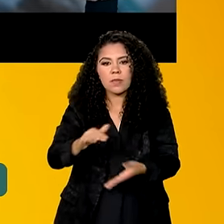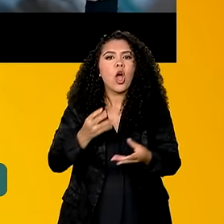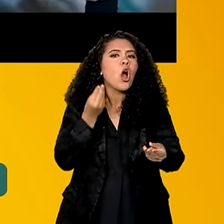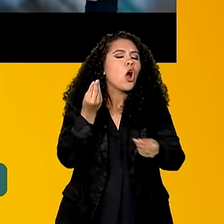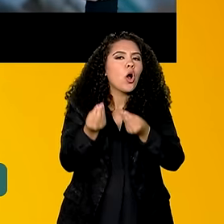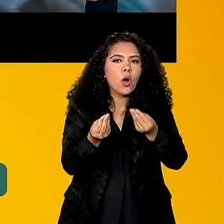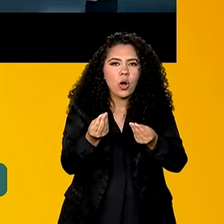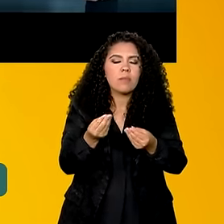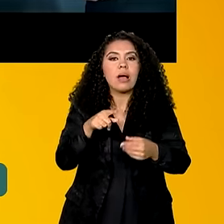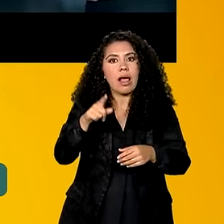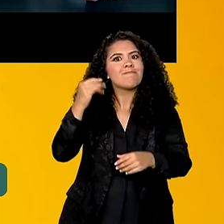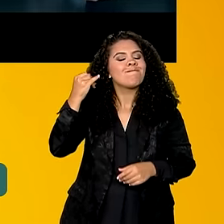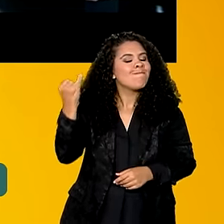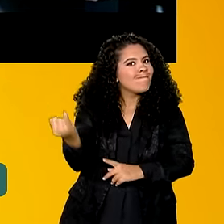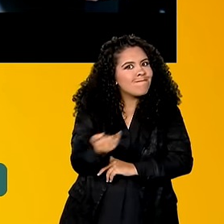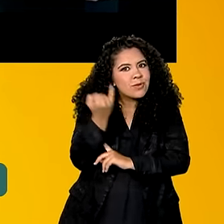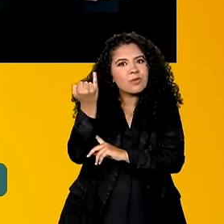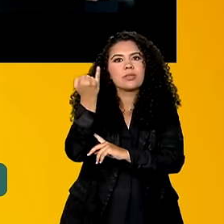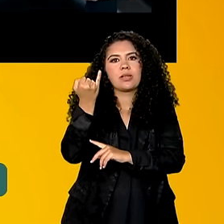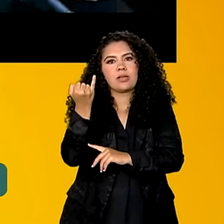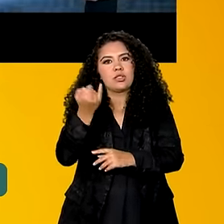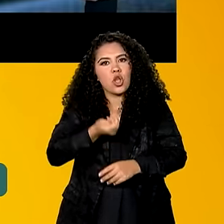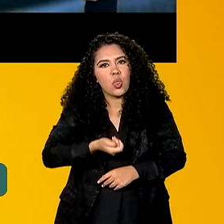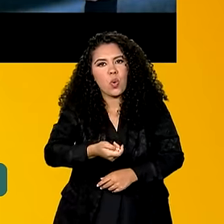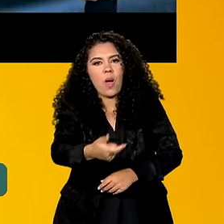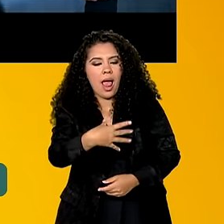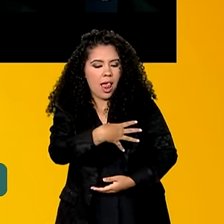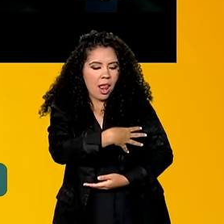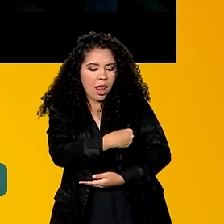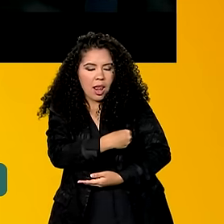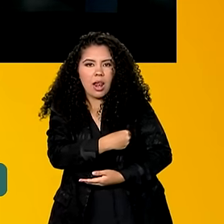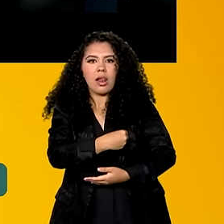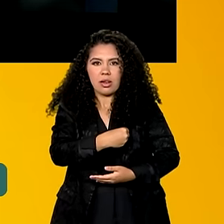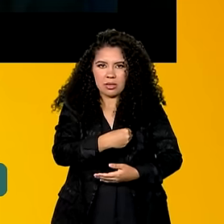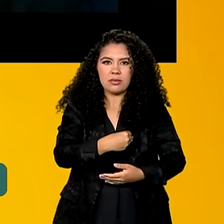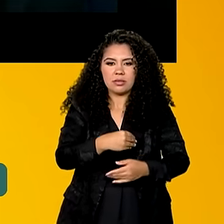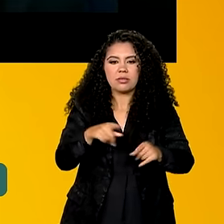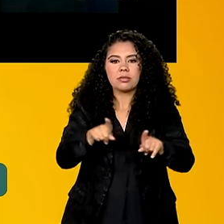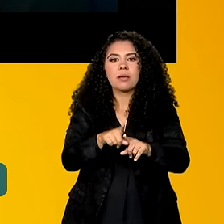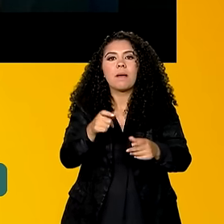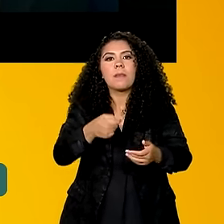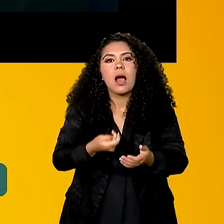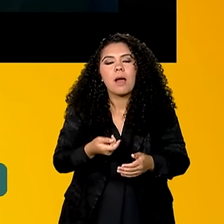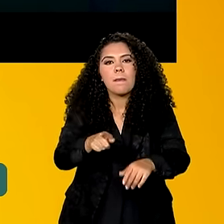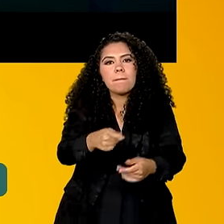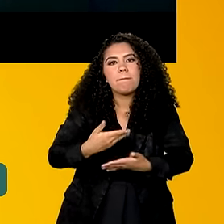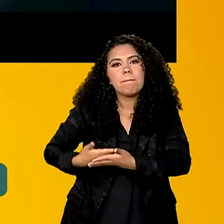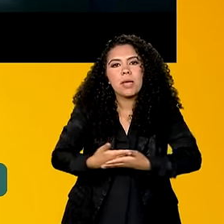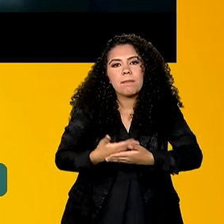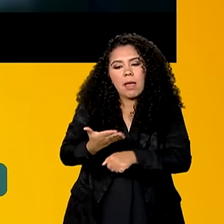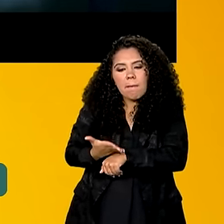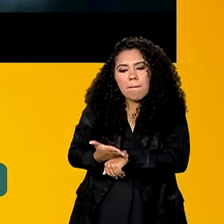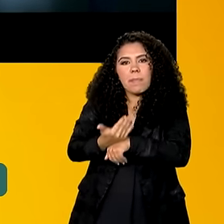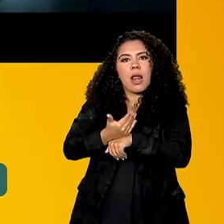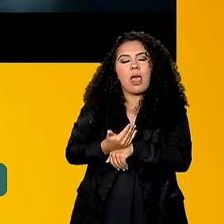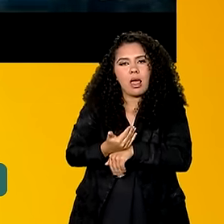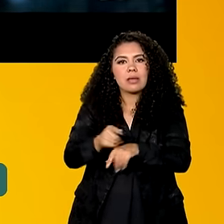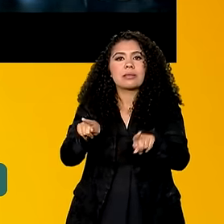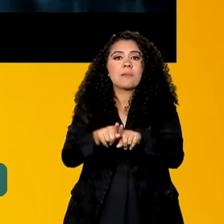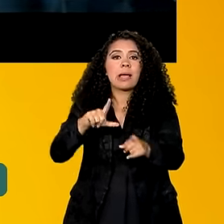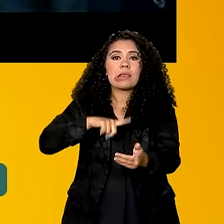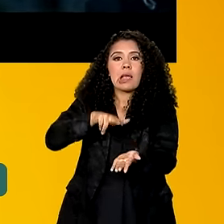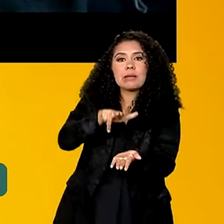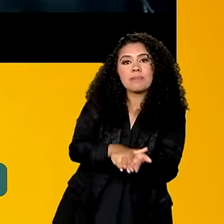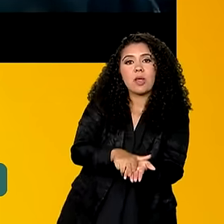fundamental para ajudar bebês prematuros ou com baixo peso, que estão internados nas UTIs. Em algumas